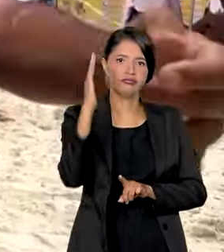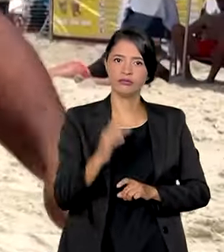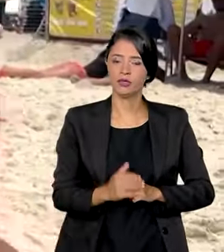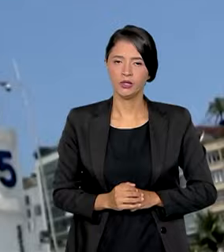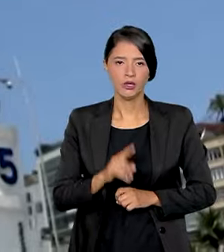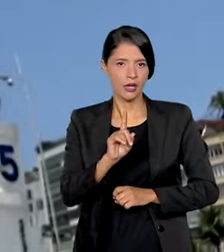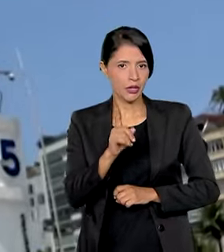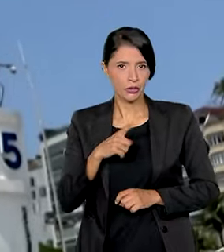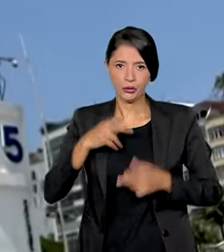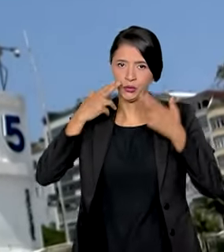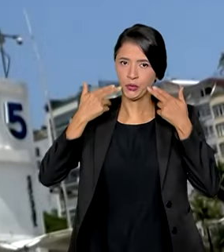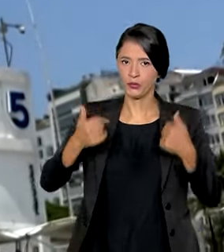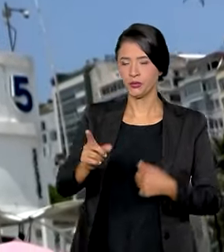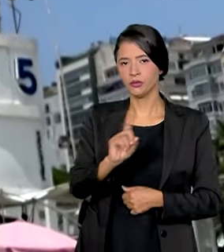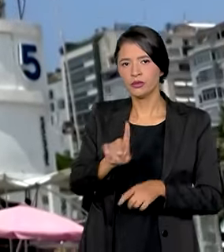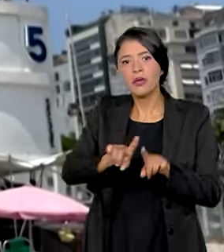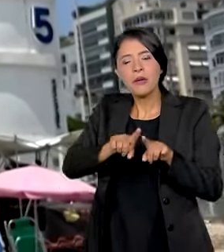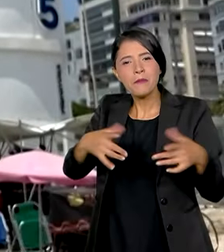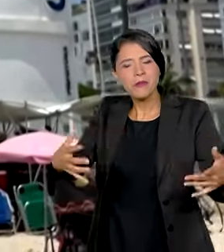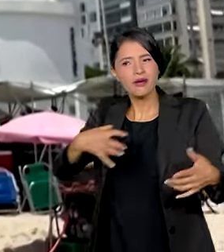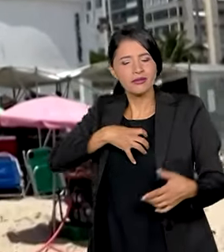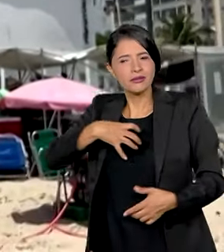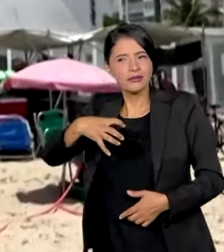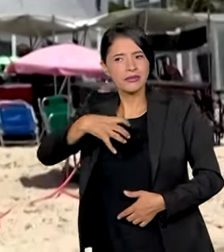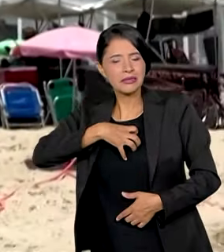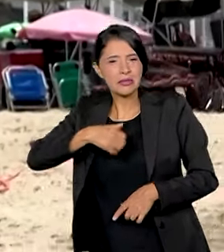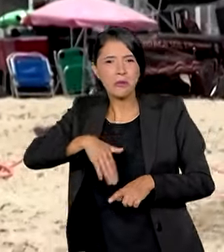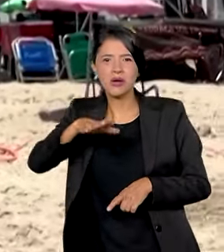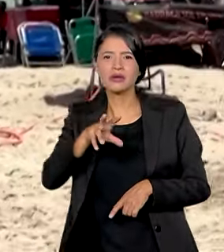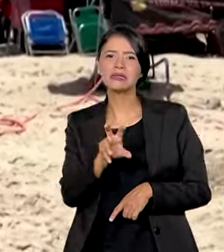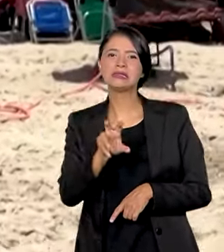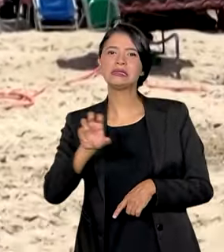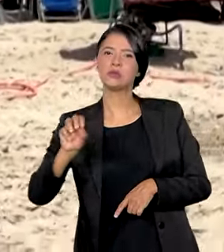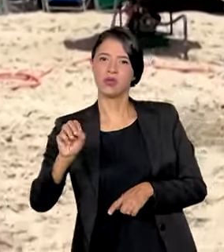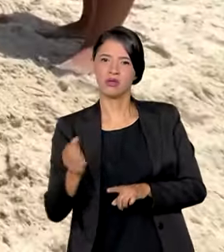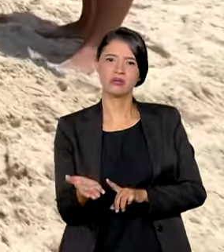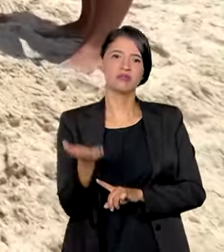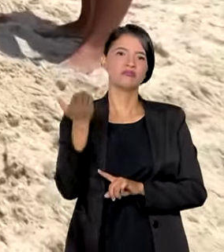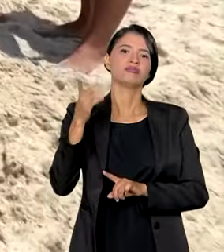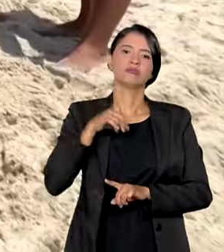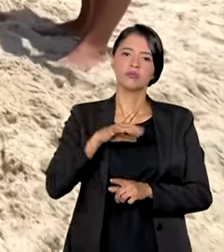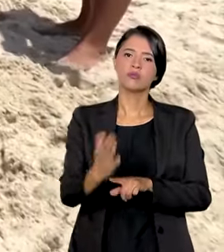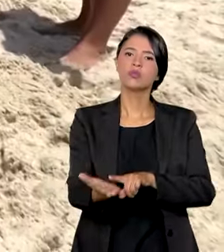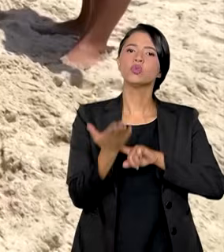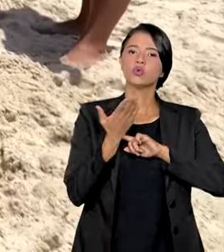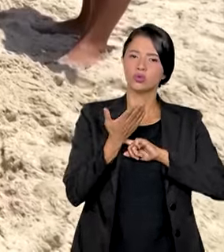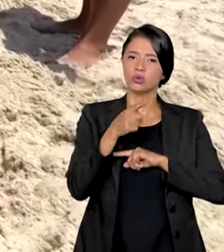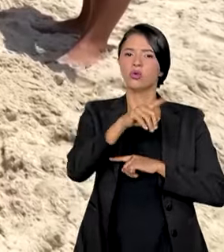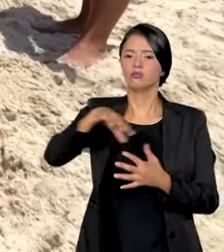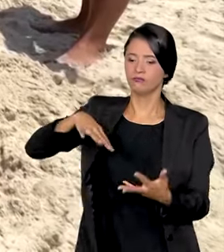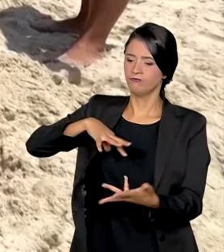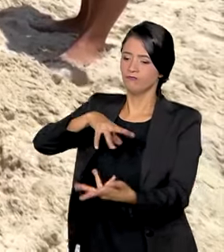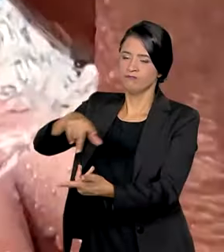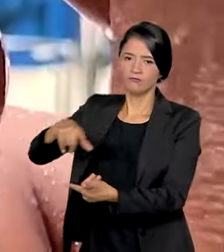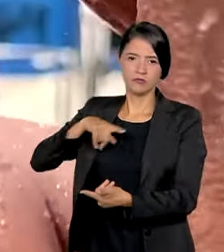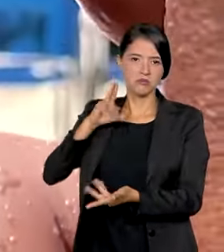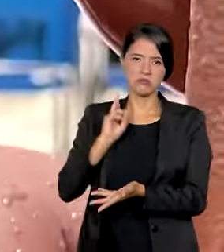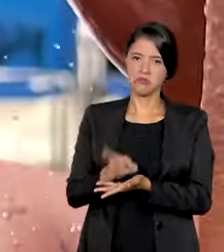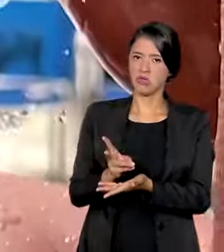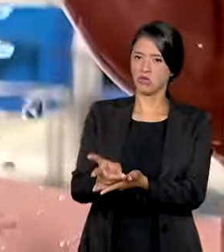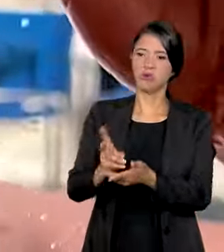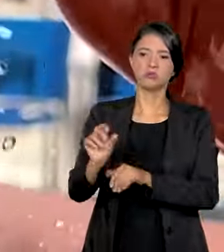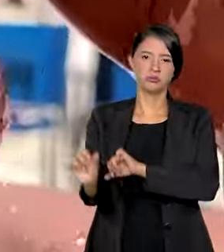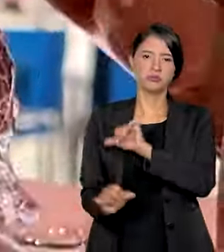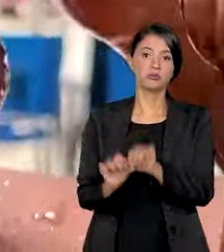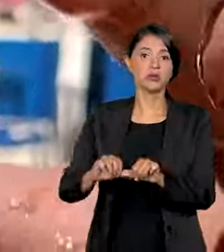graus não foram novidade. Mas a sensação térmica de mais de 50 graus foi um sinal de que o planeta não é